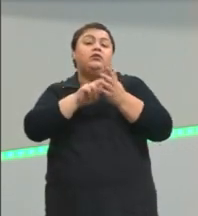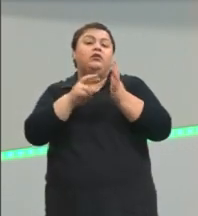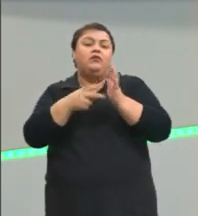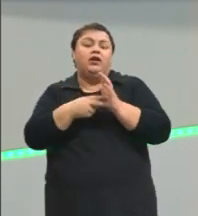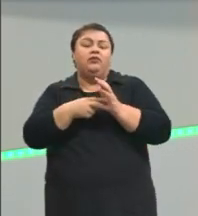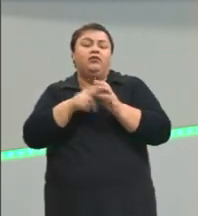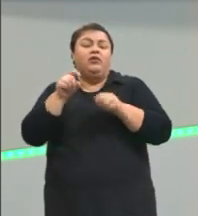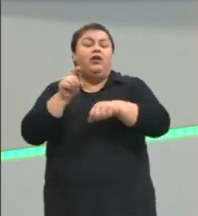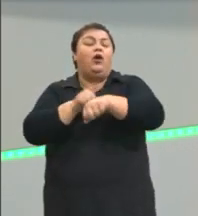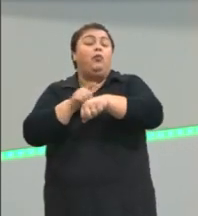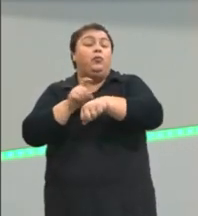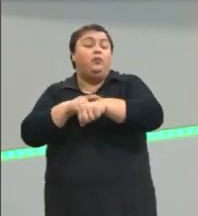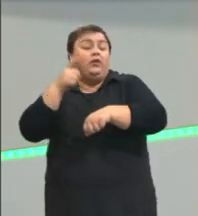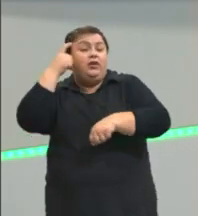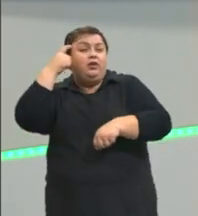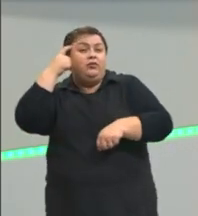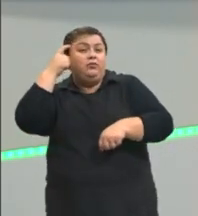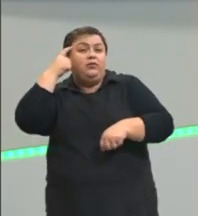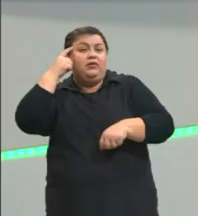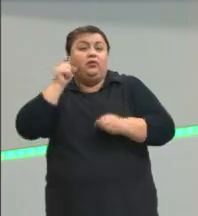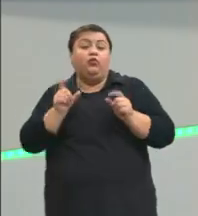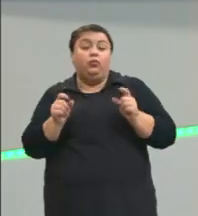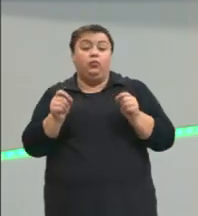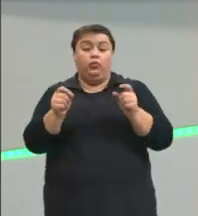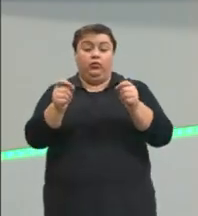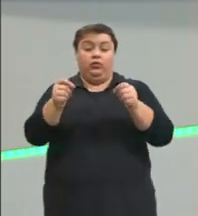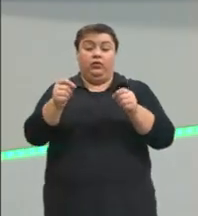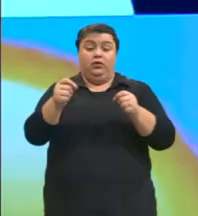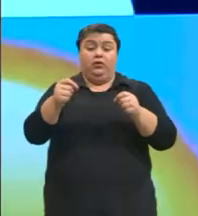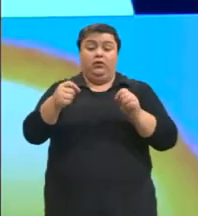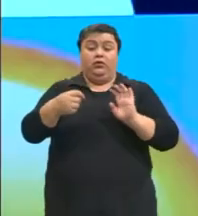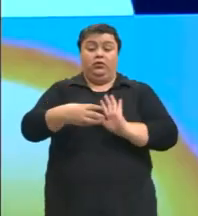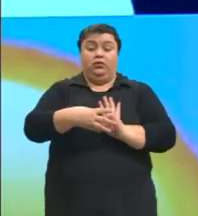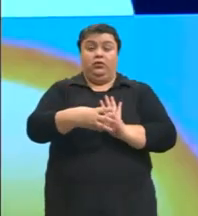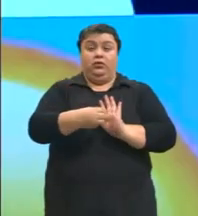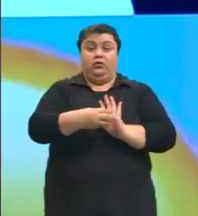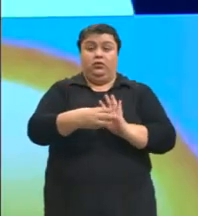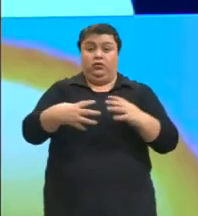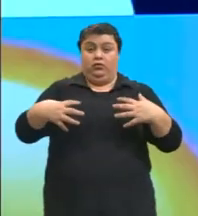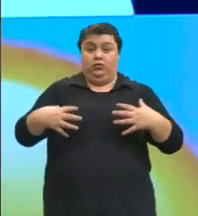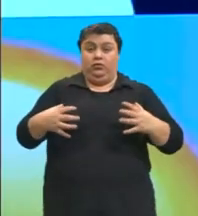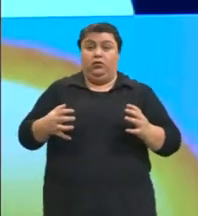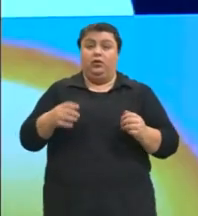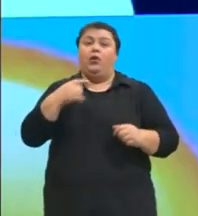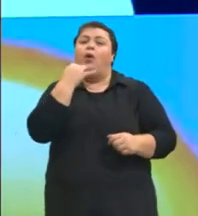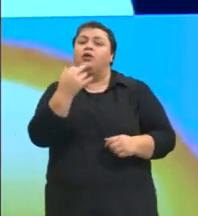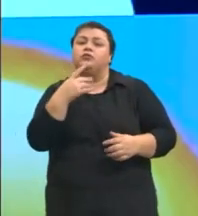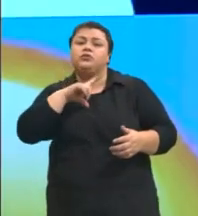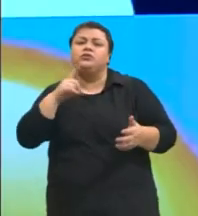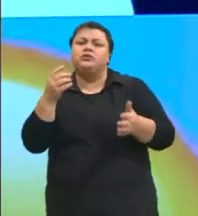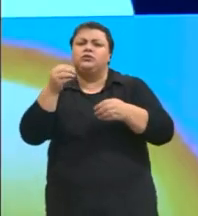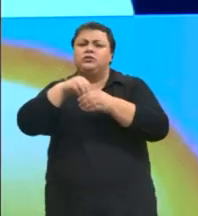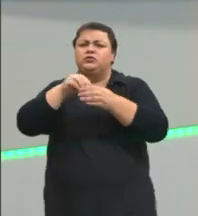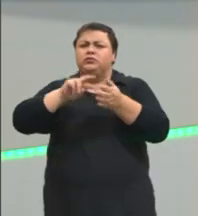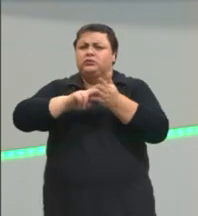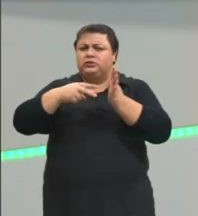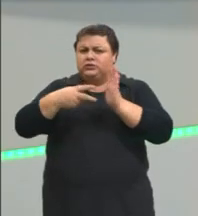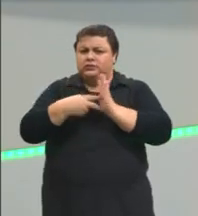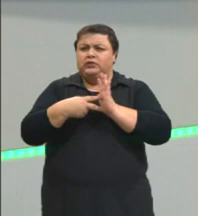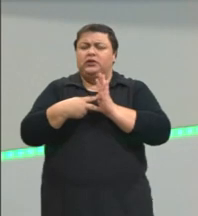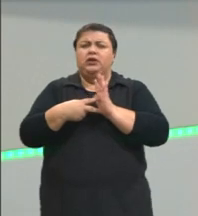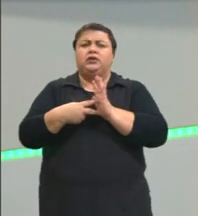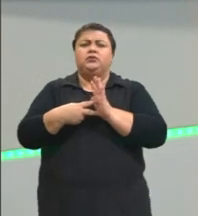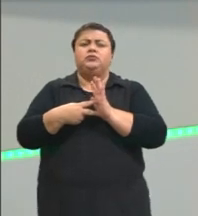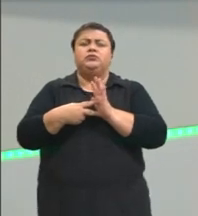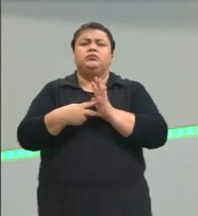pensar sobre o câncer de mama. Então, as cores como representatividade de significado. E aqui embaixo, eu